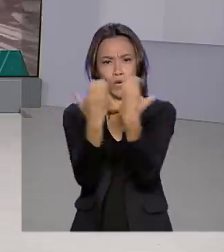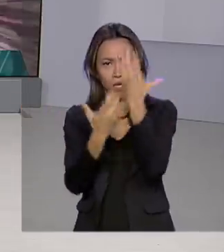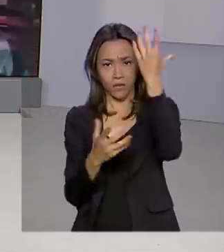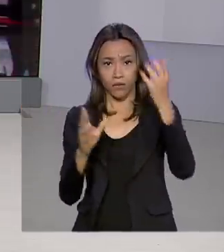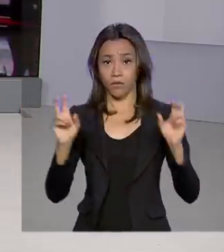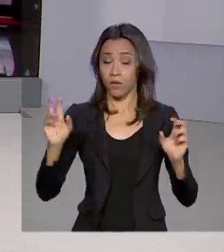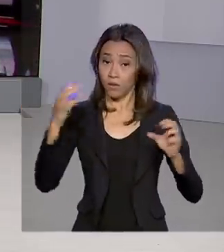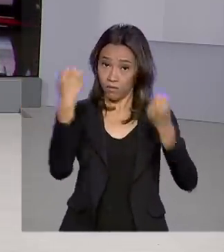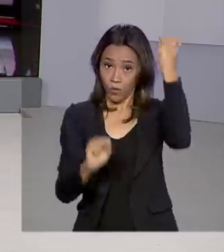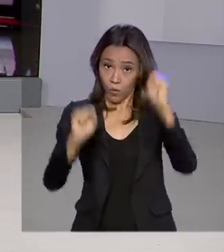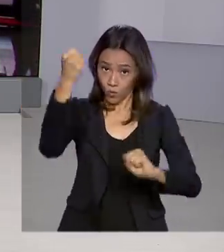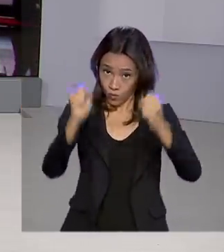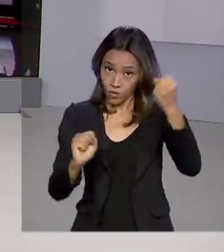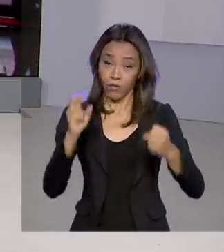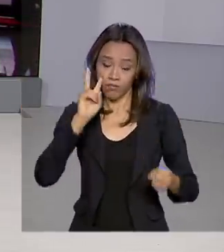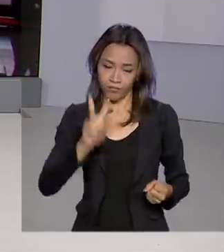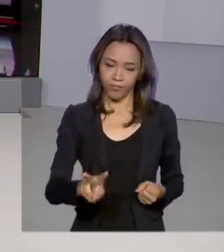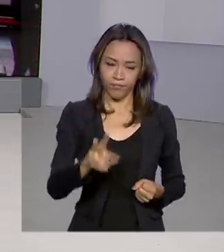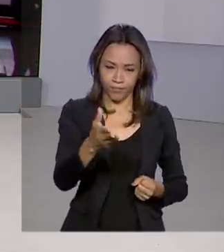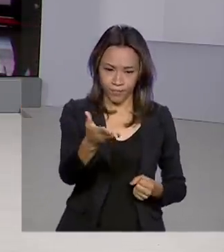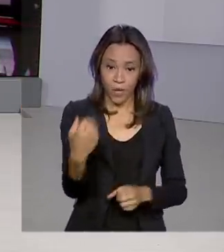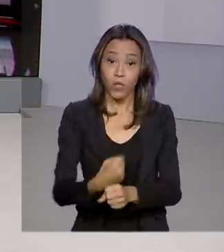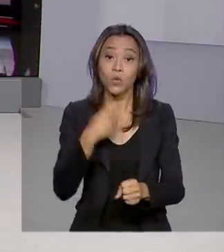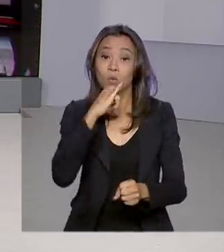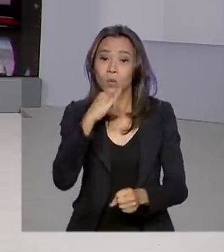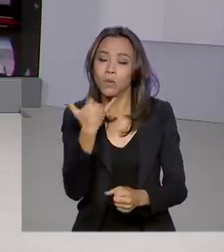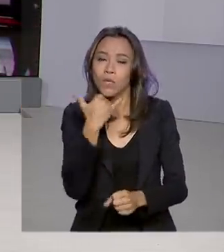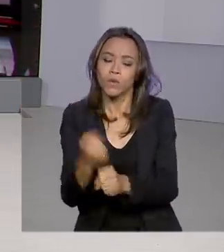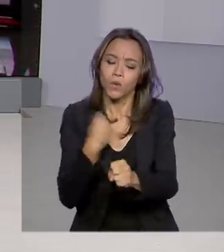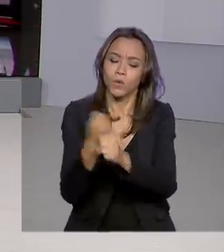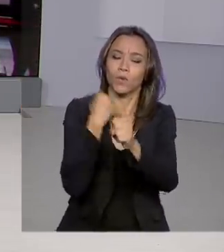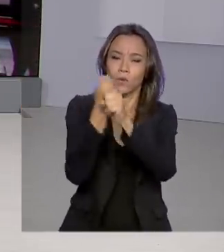acompanha é o repórter Dimas Soldi. Bom dia, Dimas.